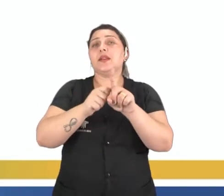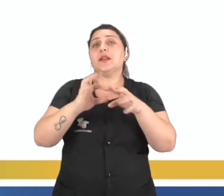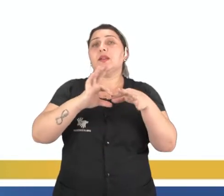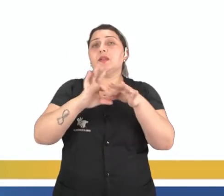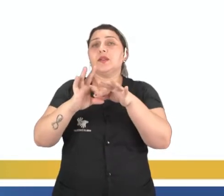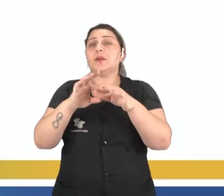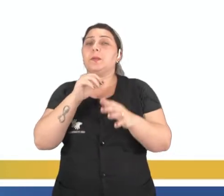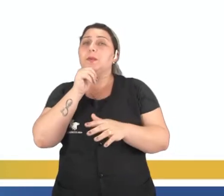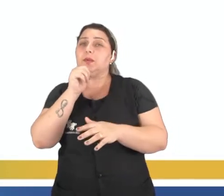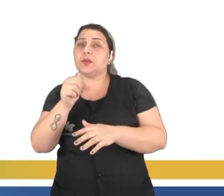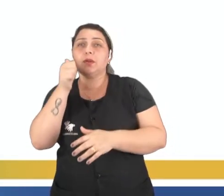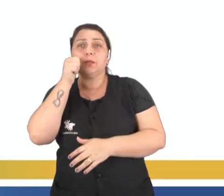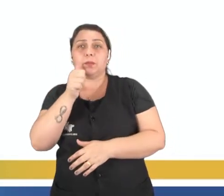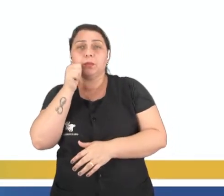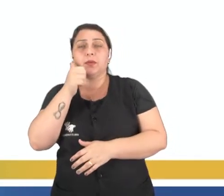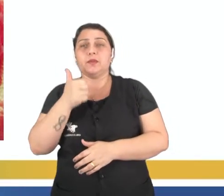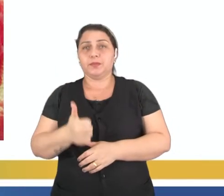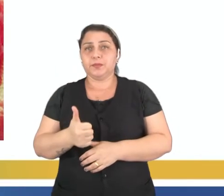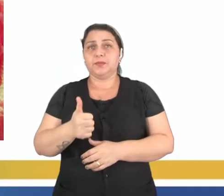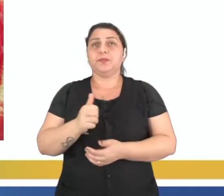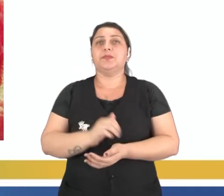ciclo menstrual da mulher, tá?